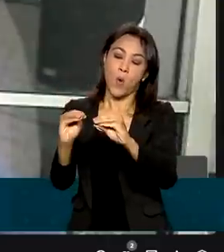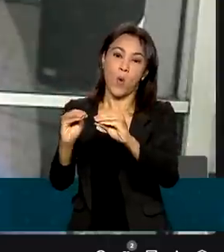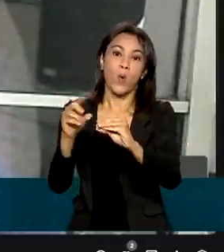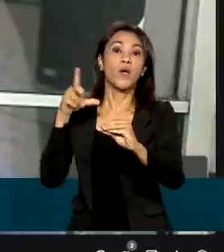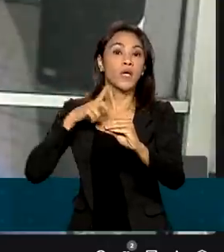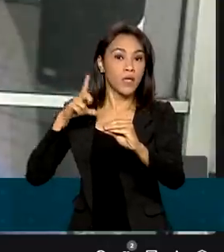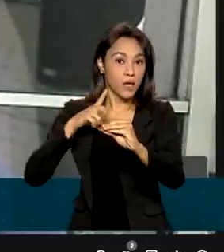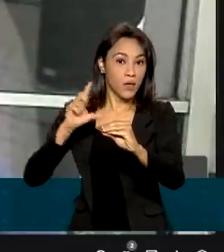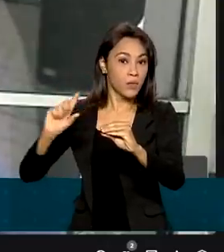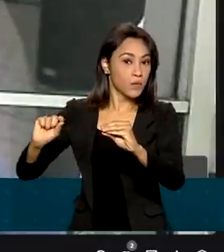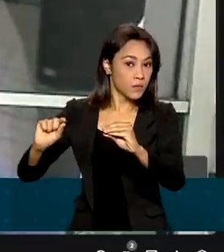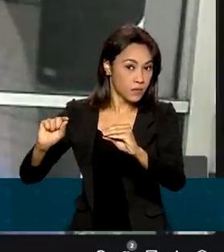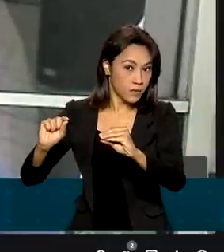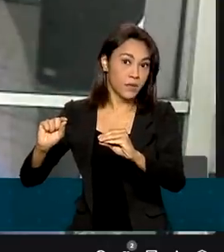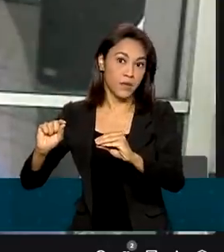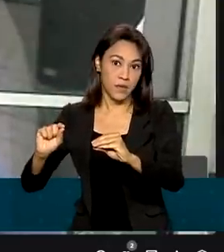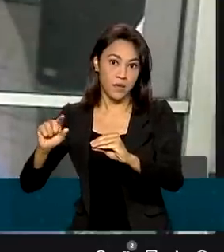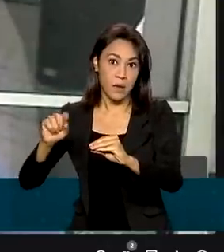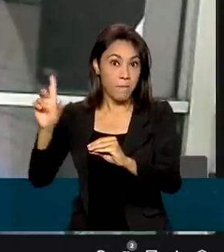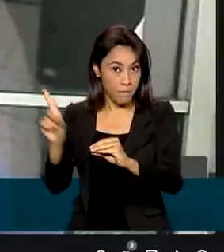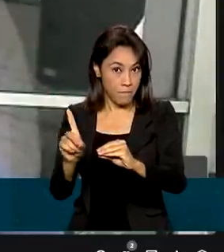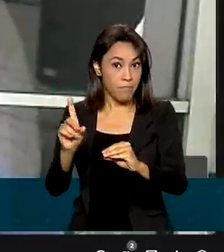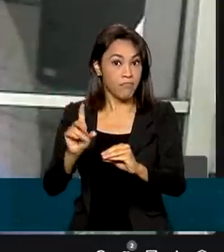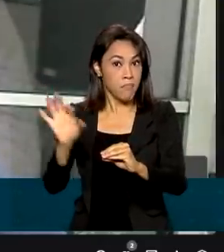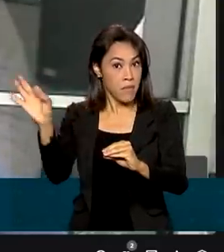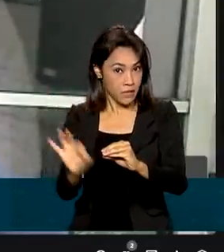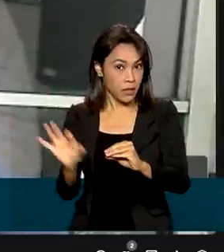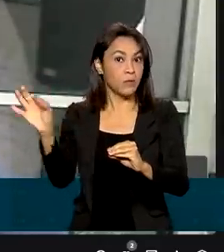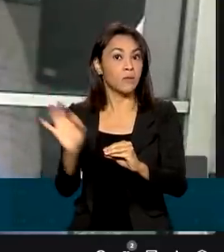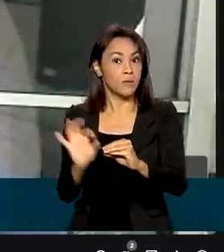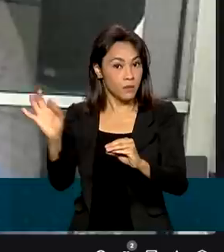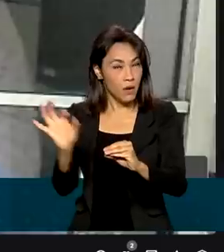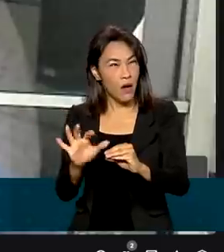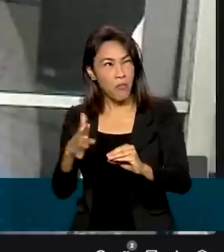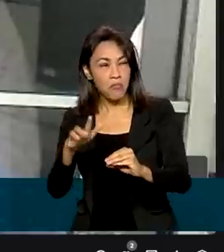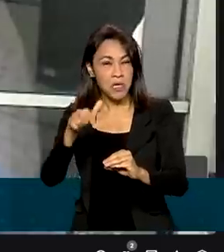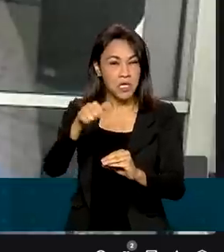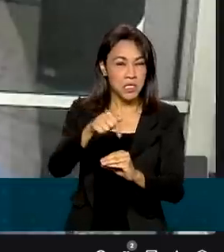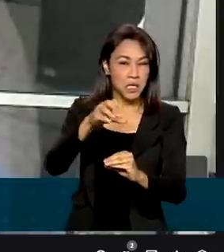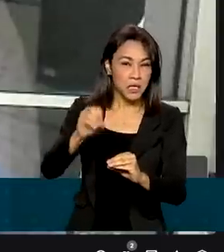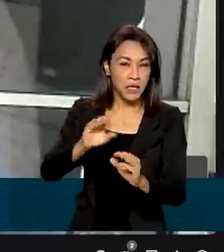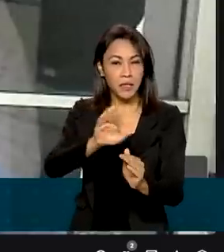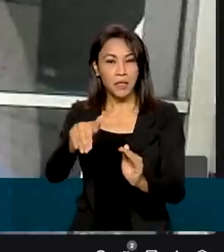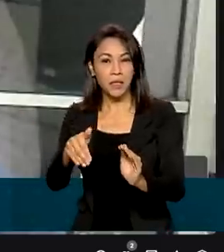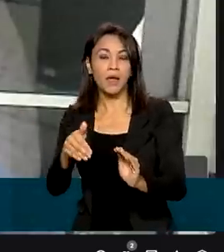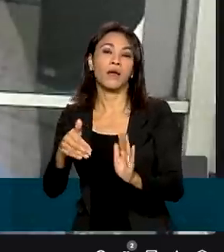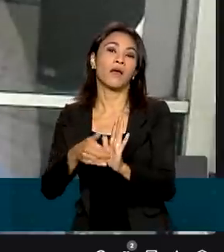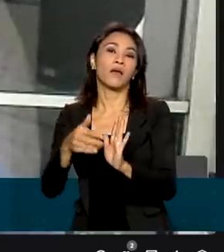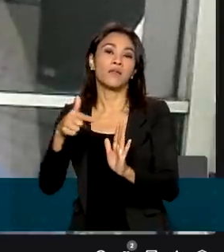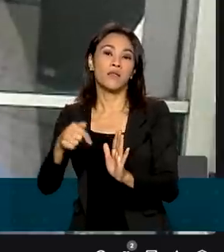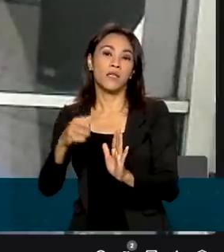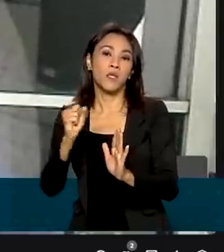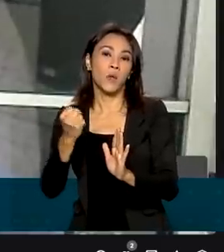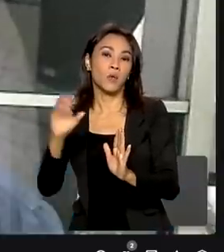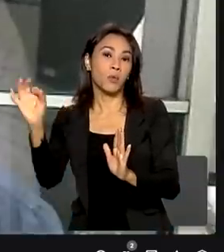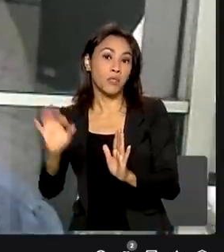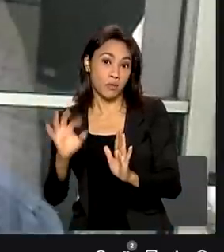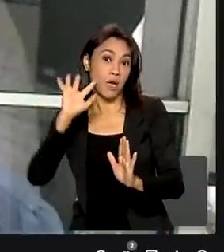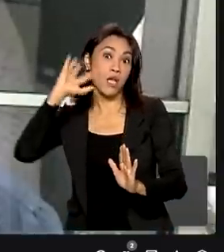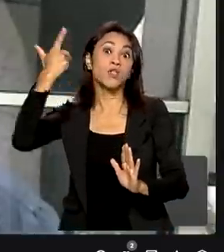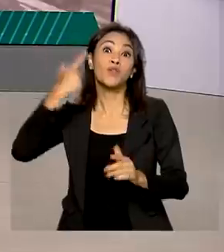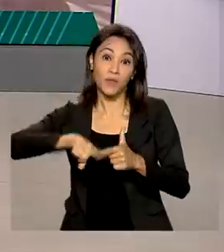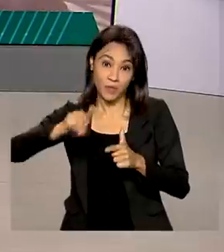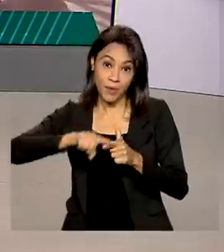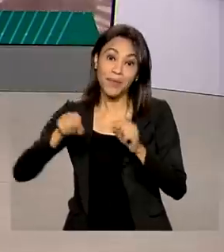tem aqui um grande percentual, um percentual em torno de 70, 78% de resolutividade dos problemas